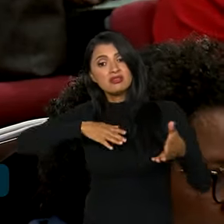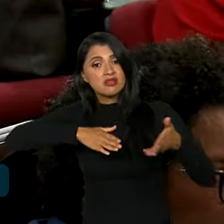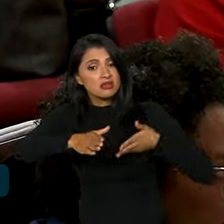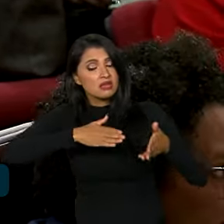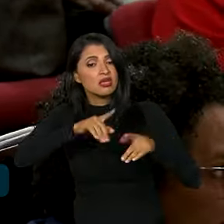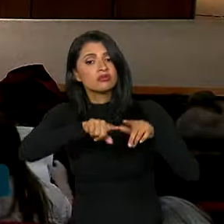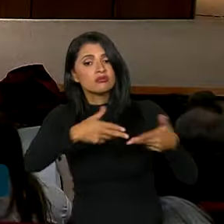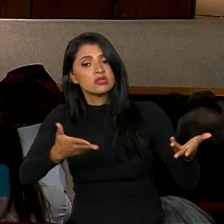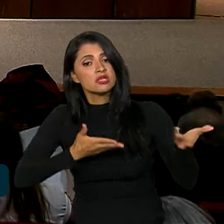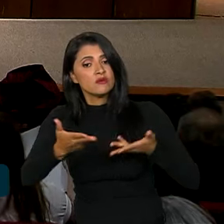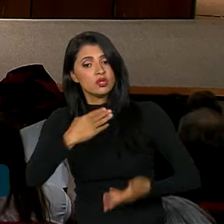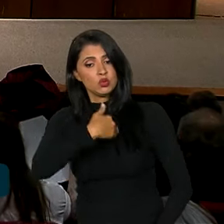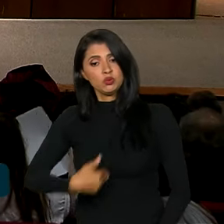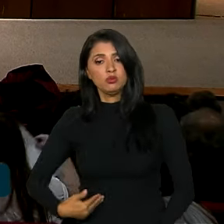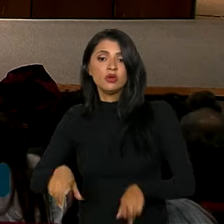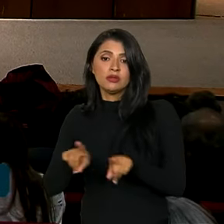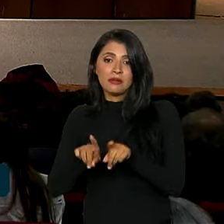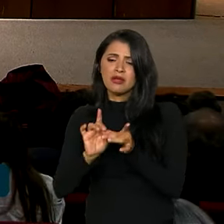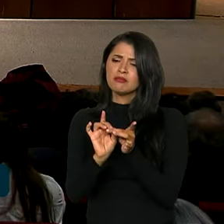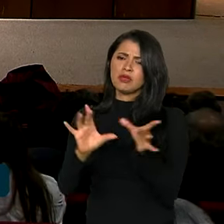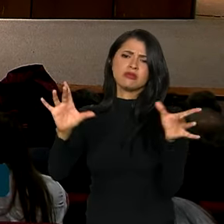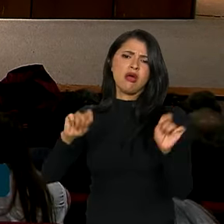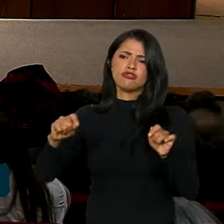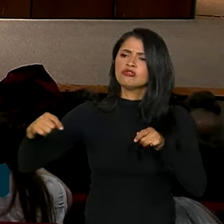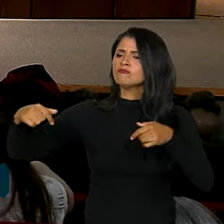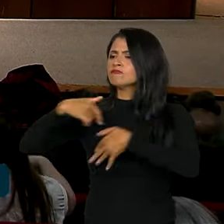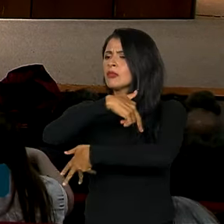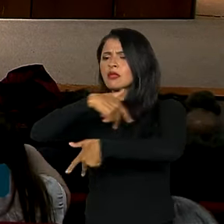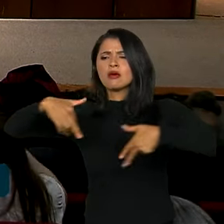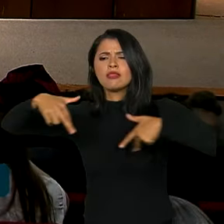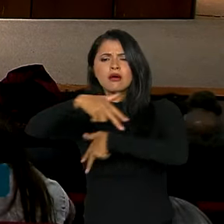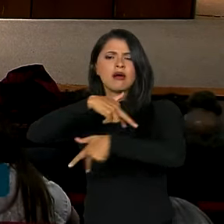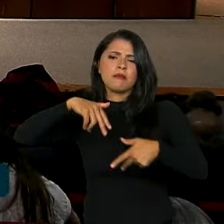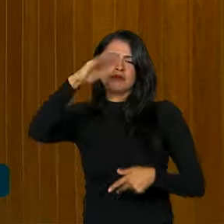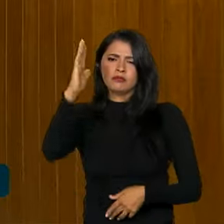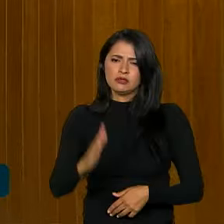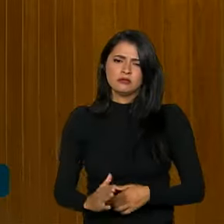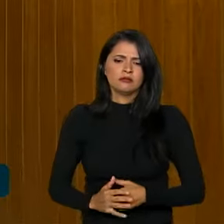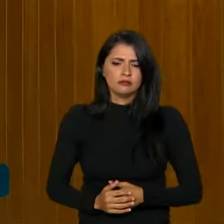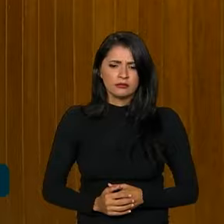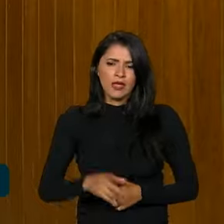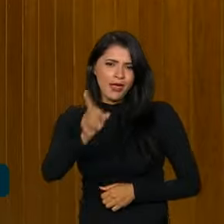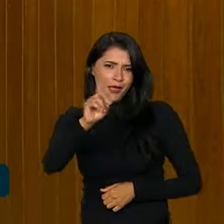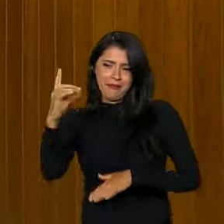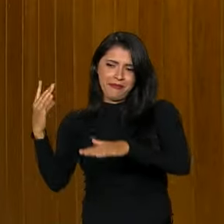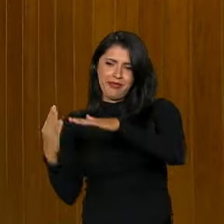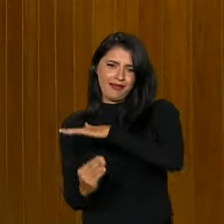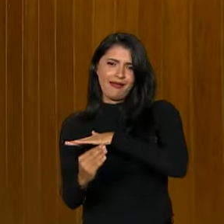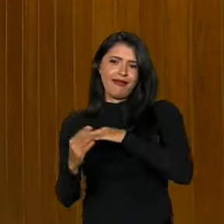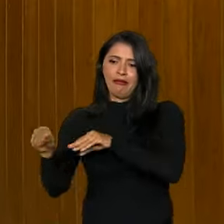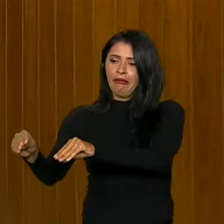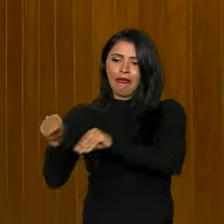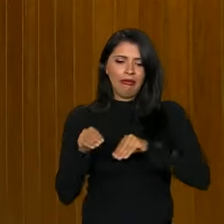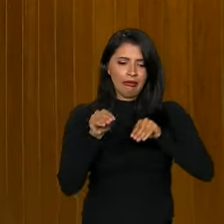aos serviços públicos, além de maior liberdade de circulação pelo território brasileiro. Não é porque é migrante e não é